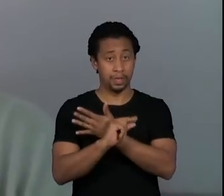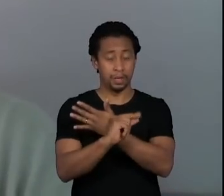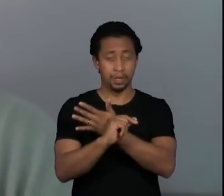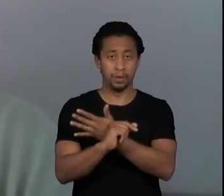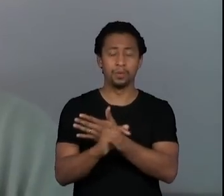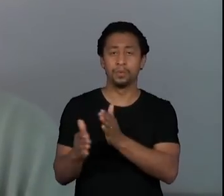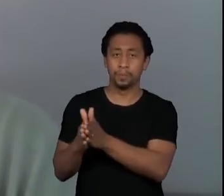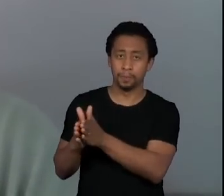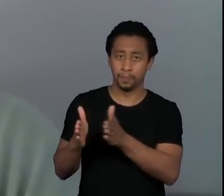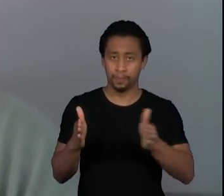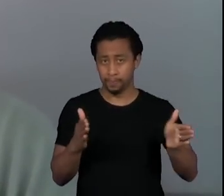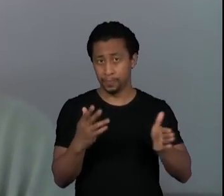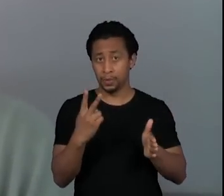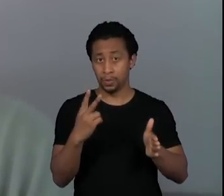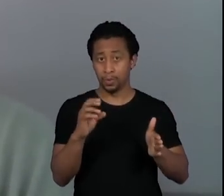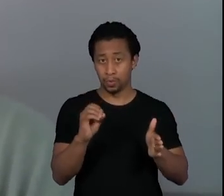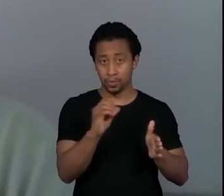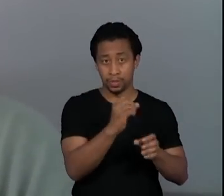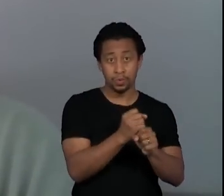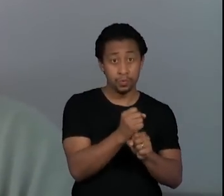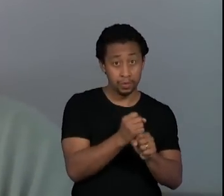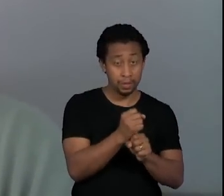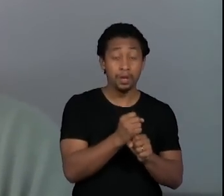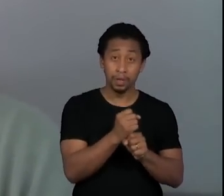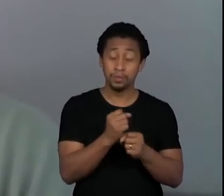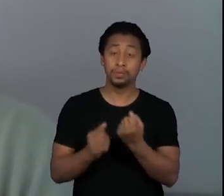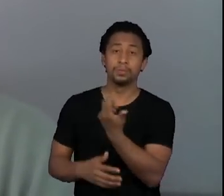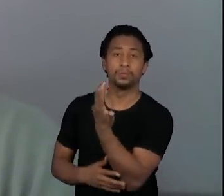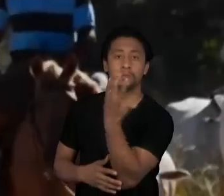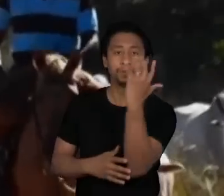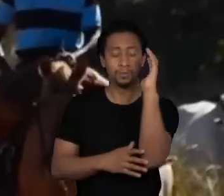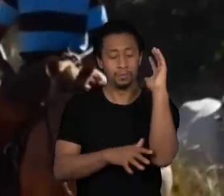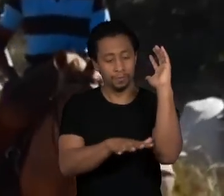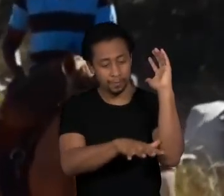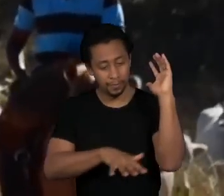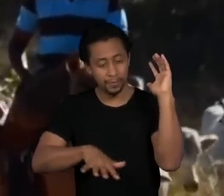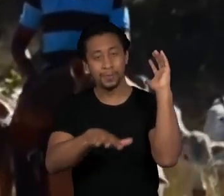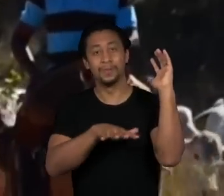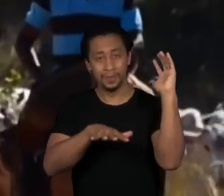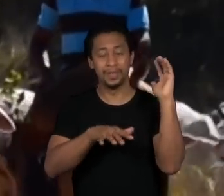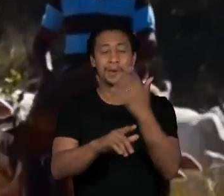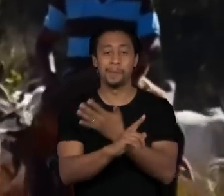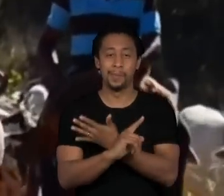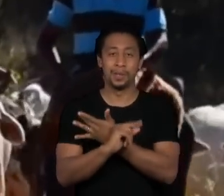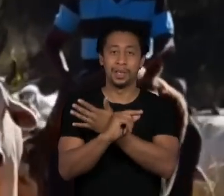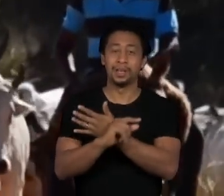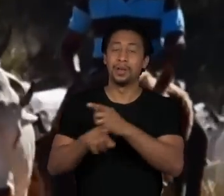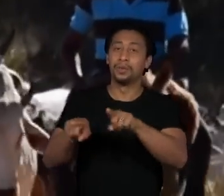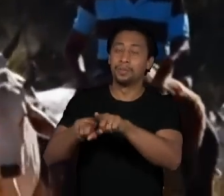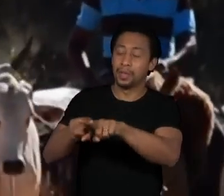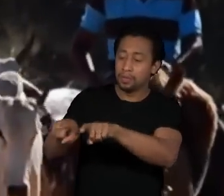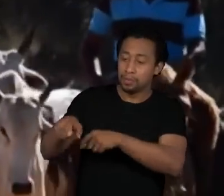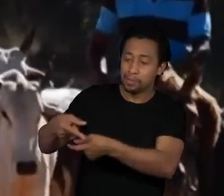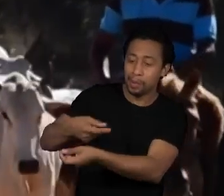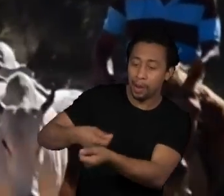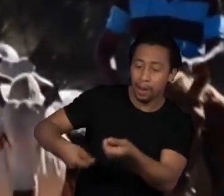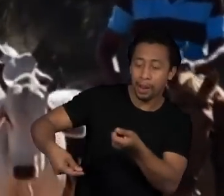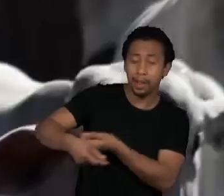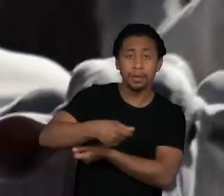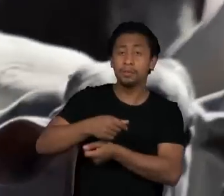teve uma coexistência com atividades econômicas, principalmente a pecuária, que não comprometeu a